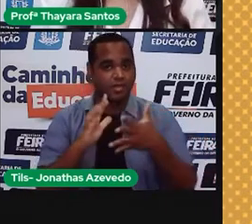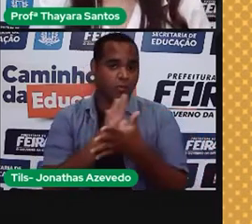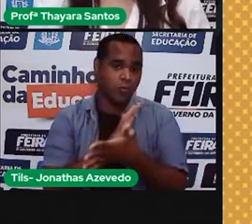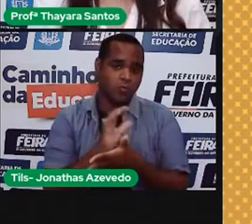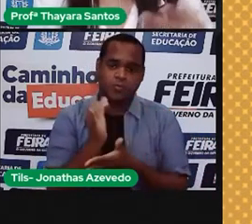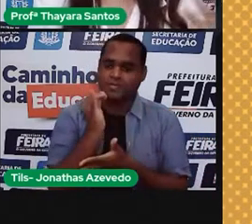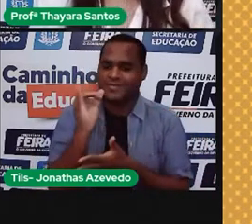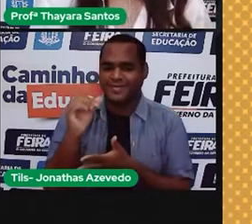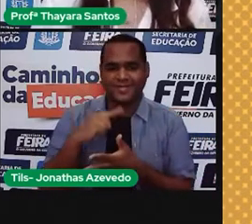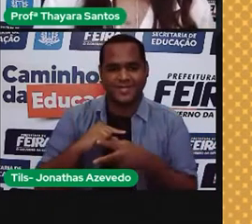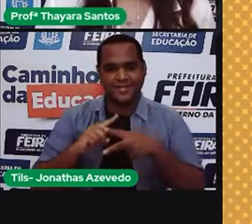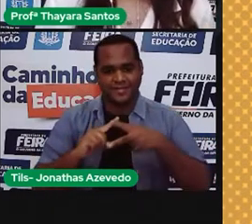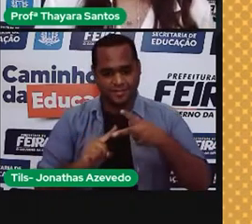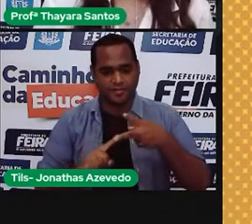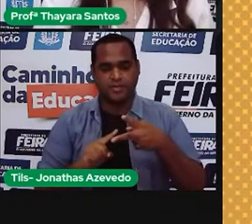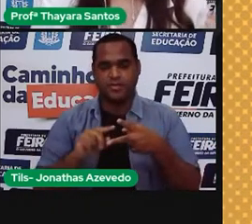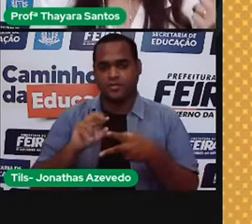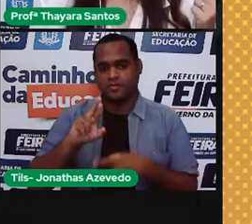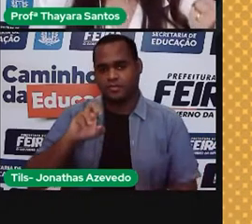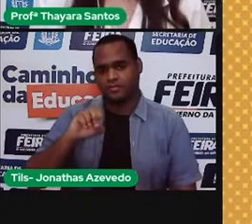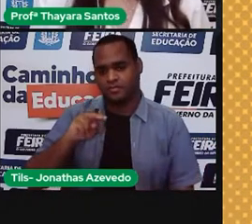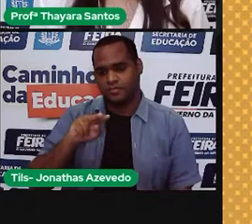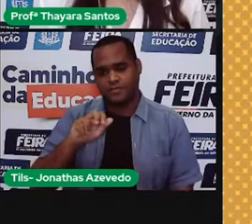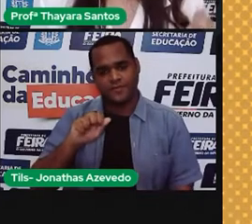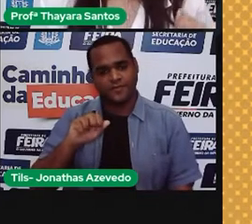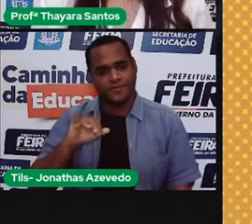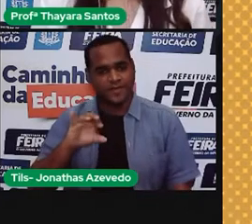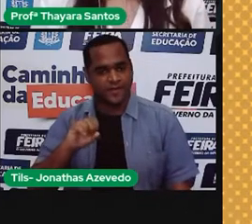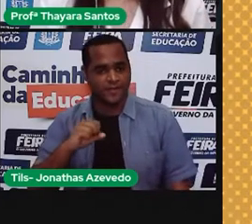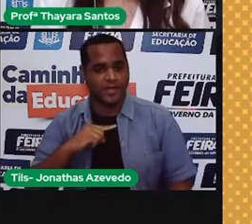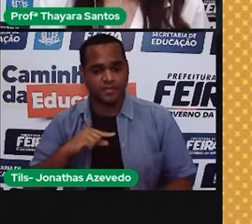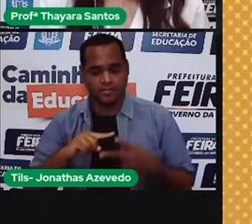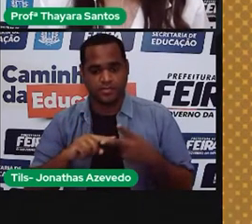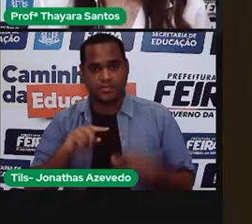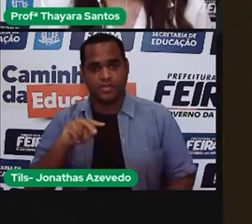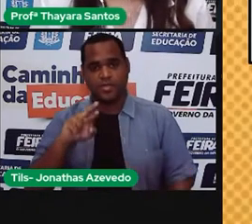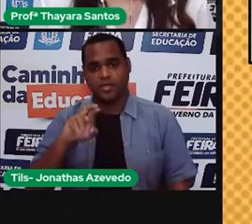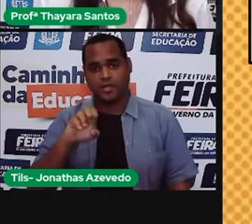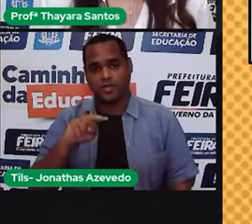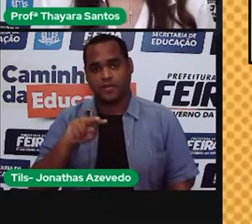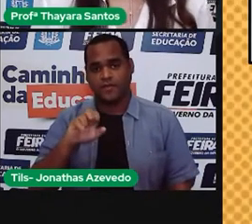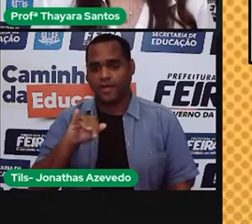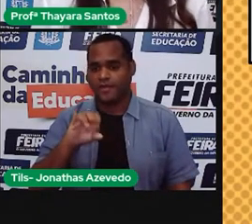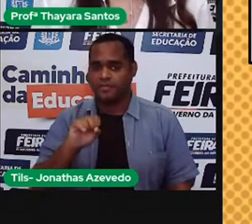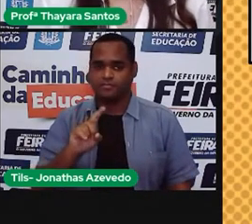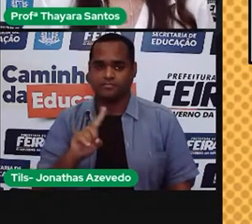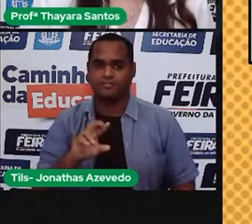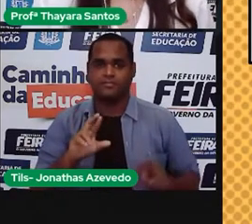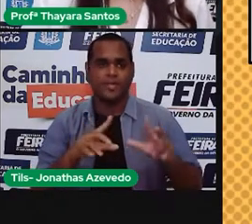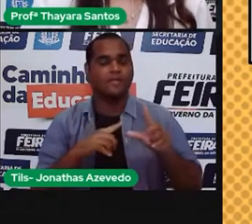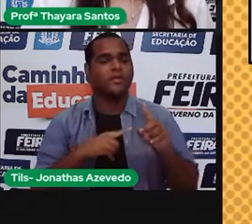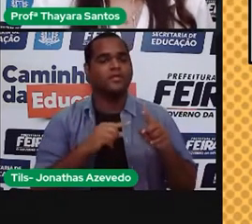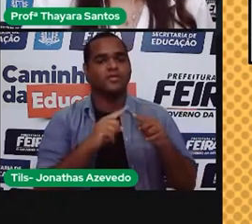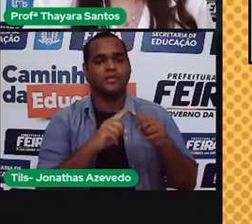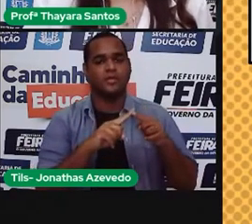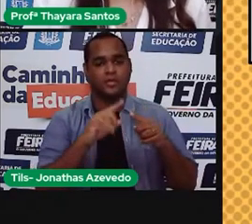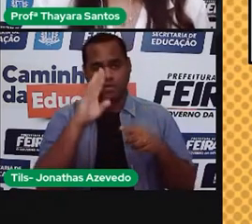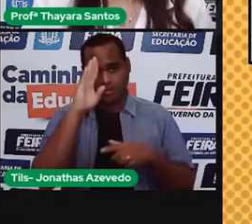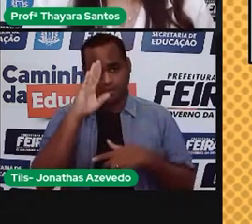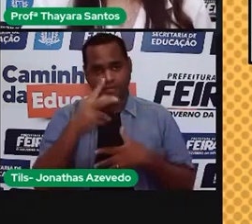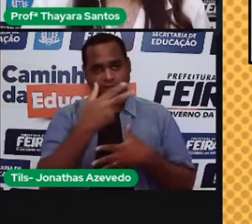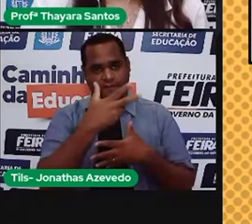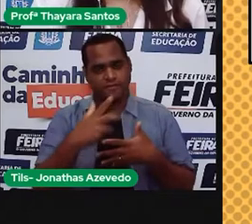pode ser dividida em dois tipos de fontes, que são as renováveis e as não renováveis. A gente viu que os principais